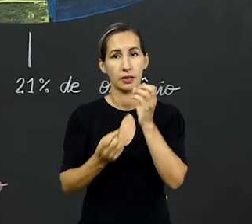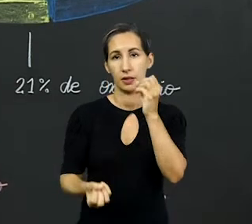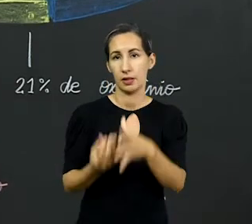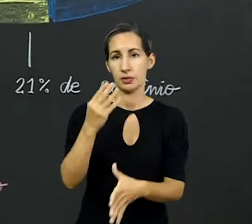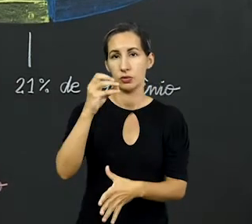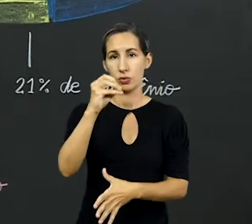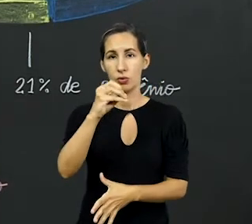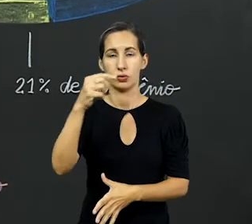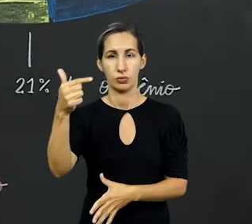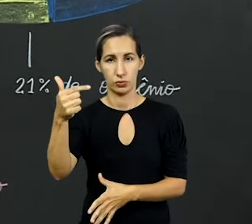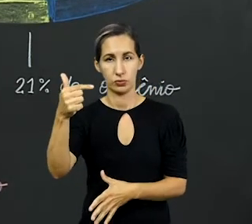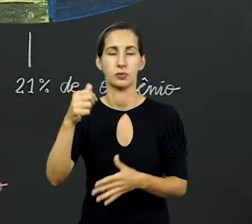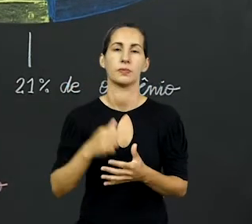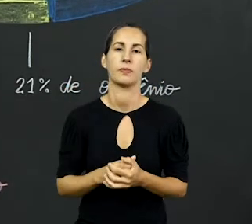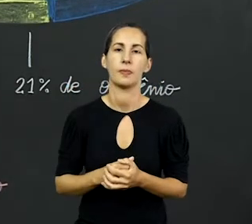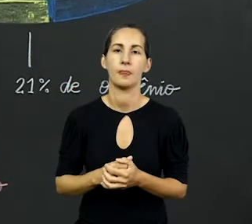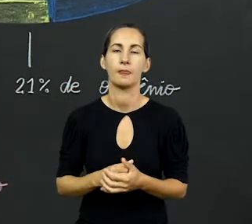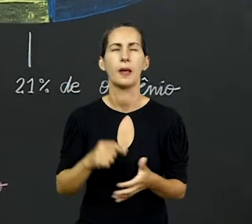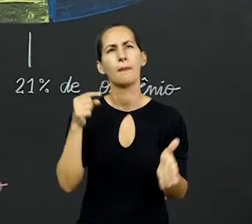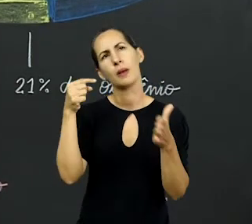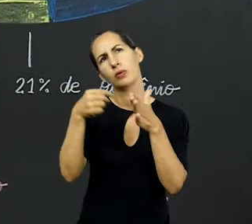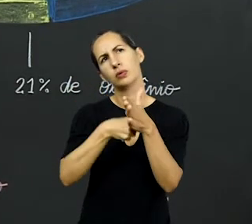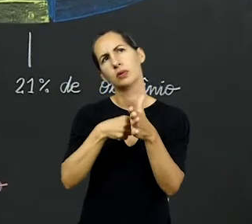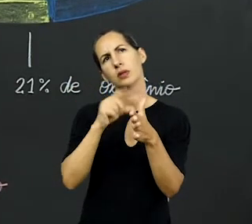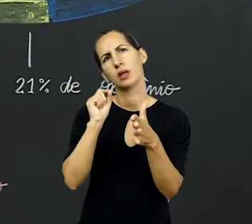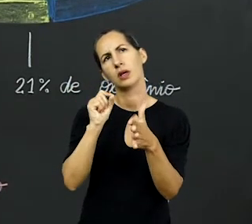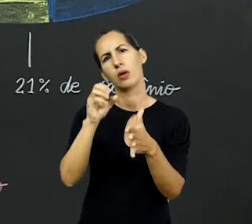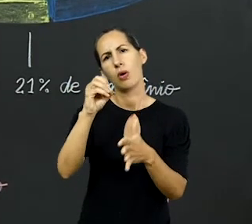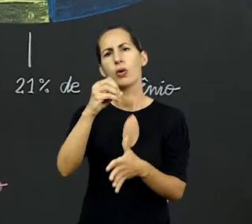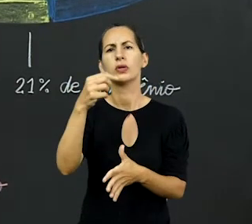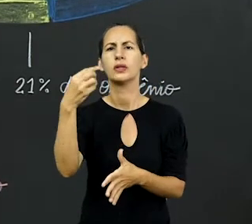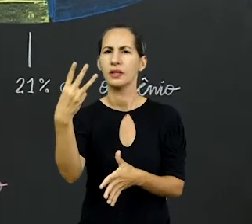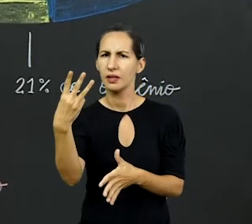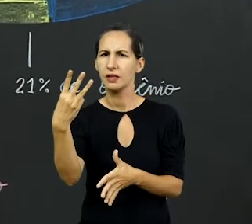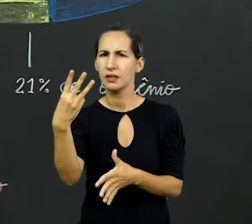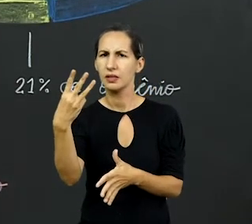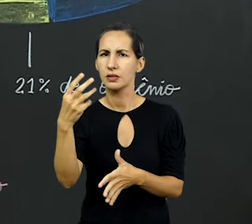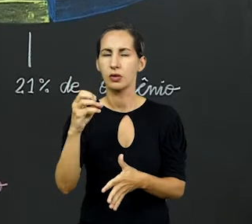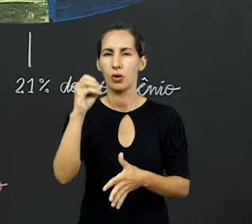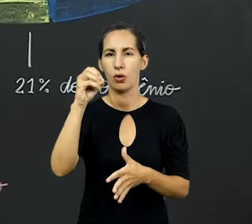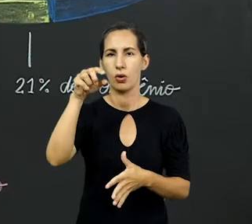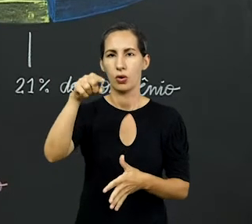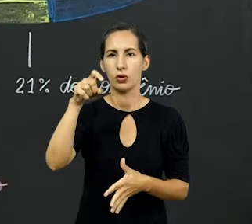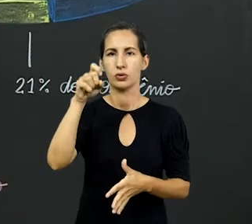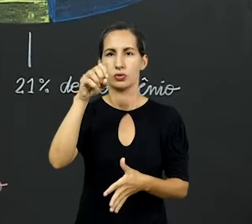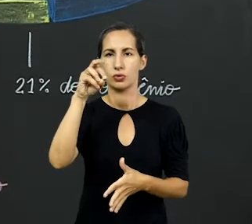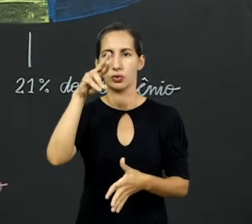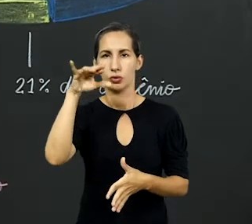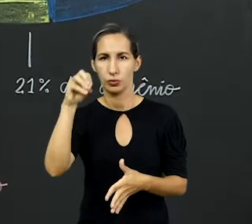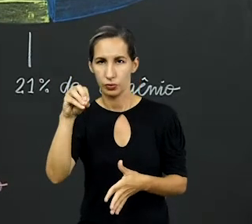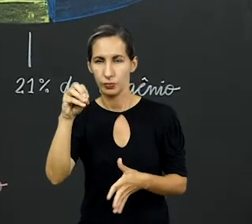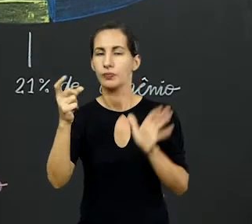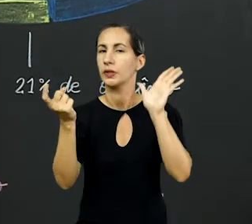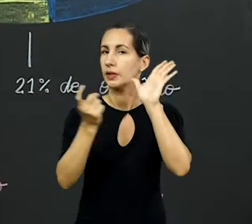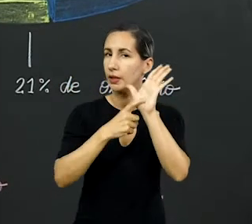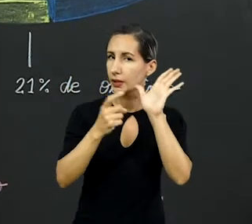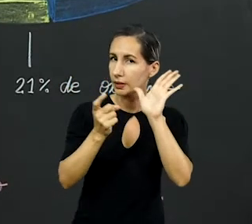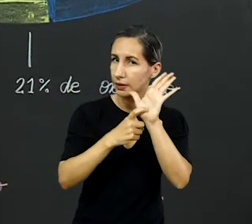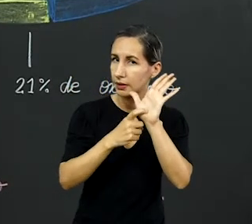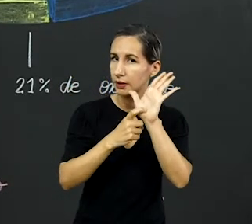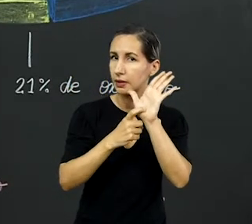O2. Você deve se perguntar, mas e o tal do O3? O3 é ozônio. O ozônio aqui,